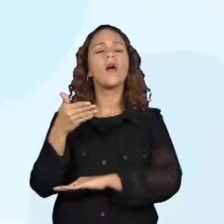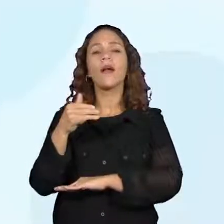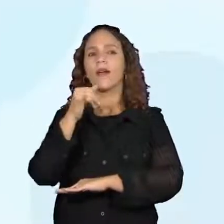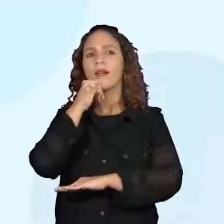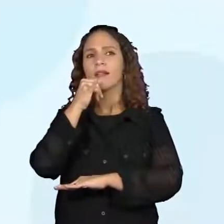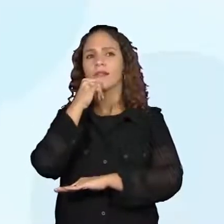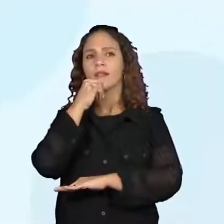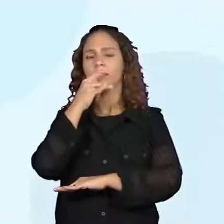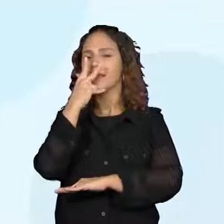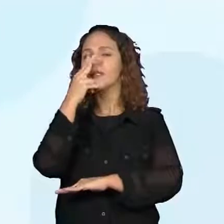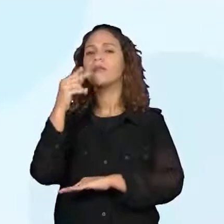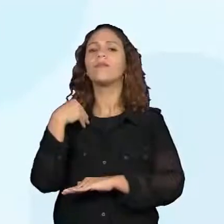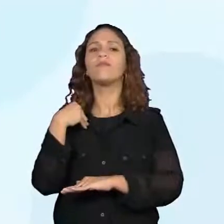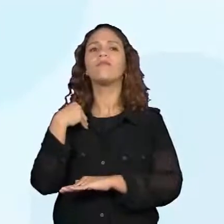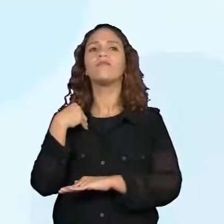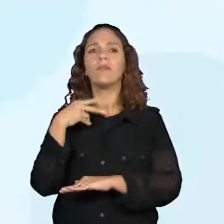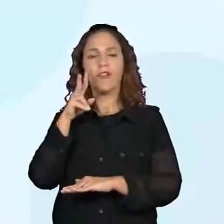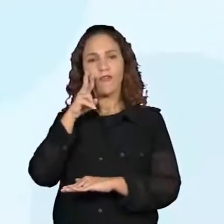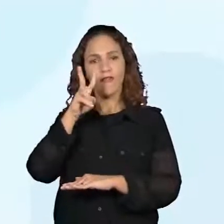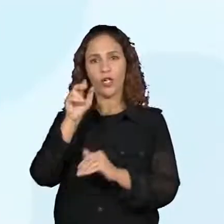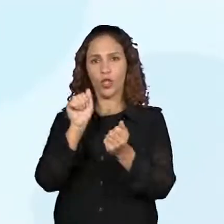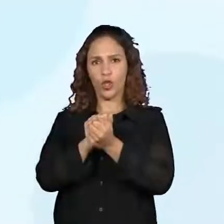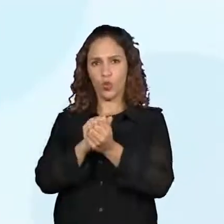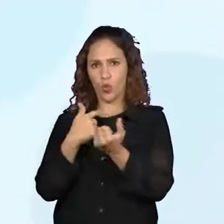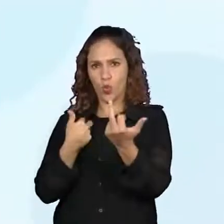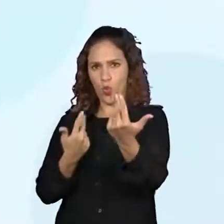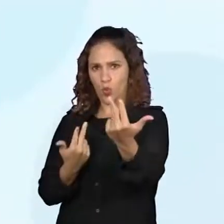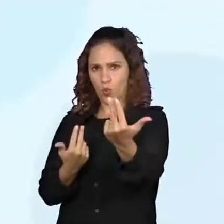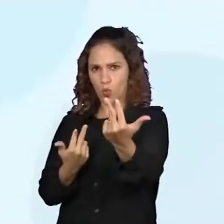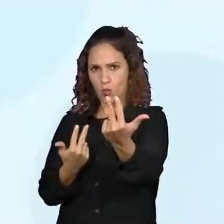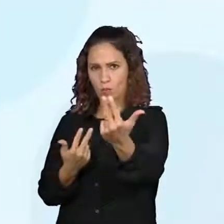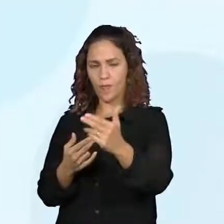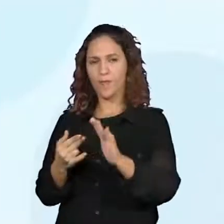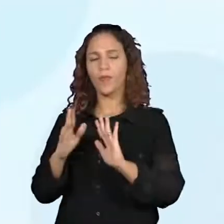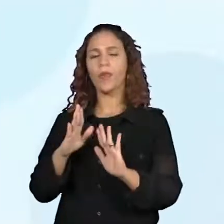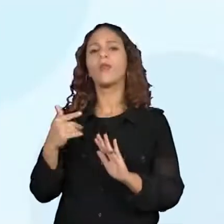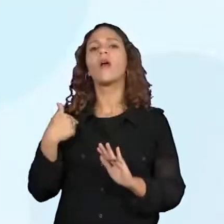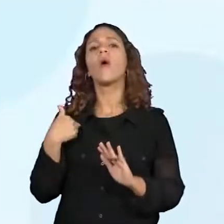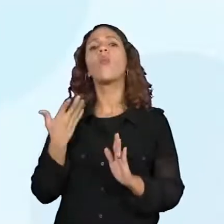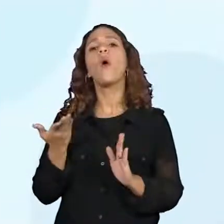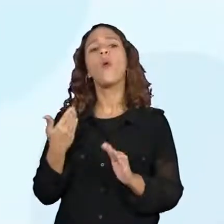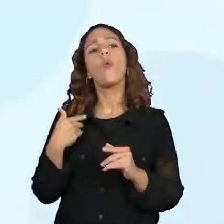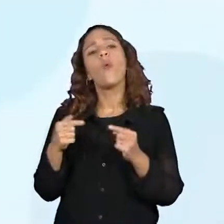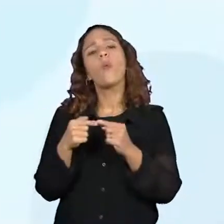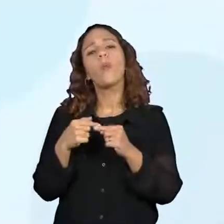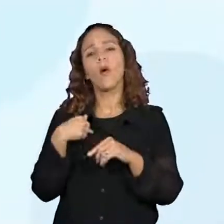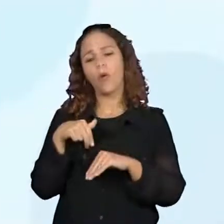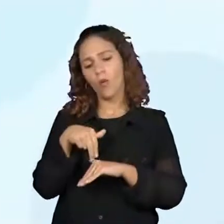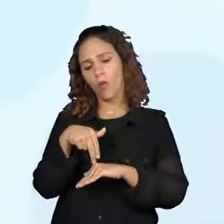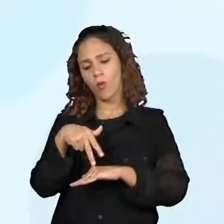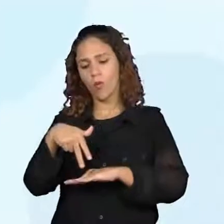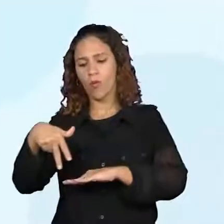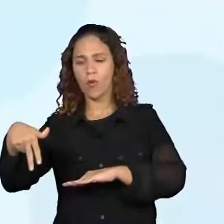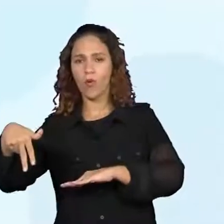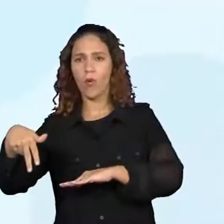olhando aqui, está de frente comigo. Isso. Então, eu preciso virar para a minha direita ou para a minha esquerda?